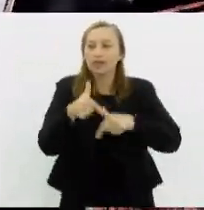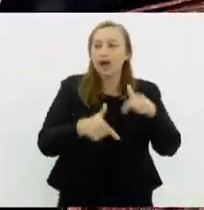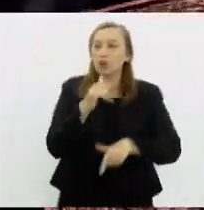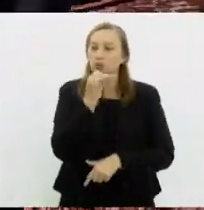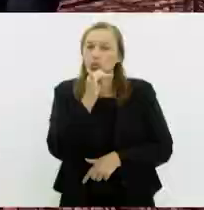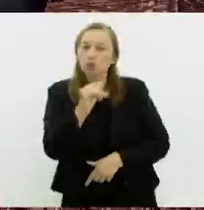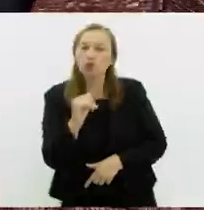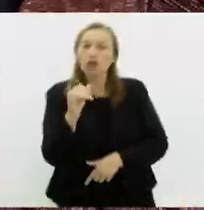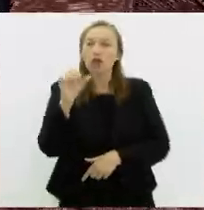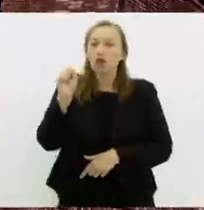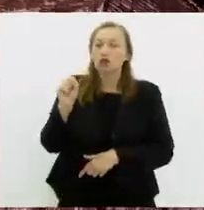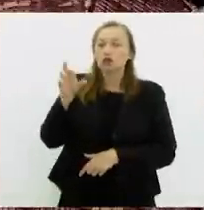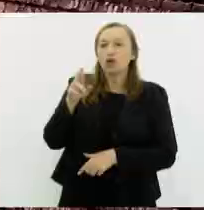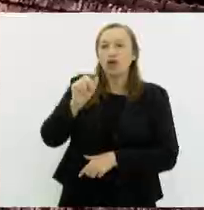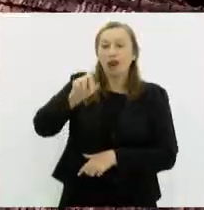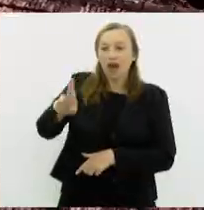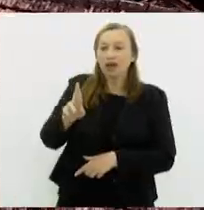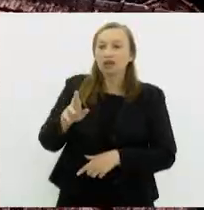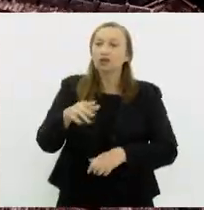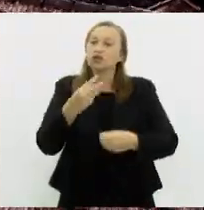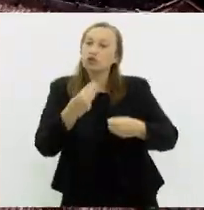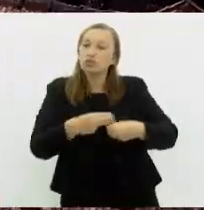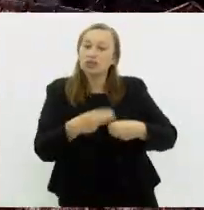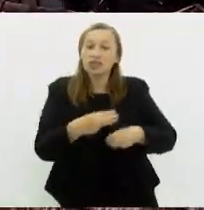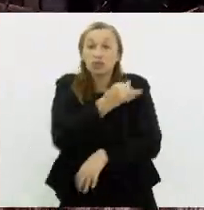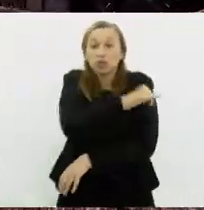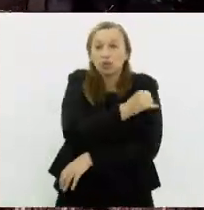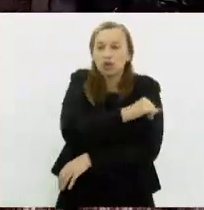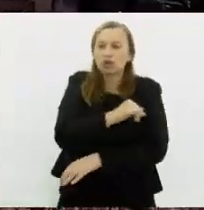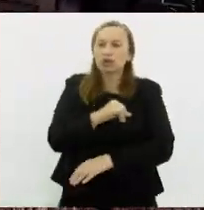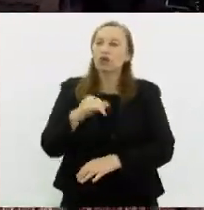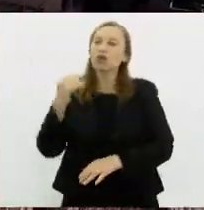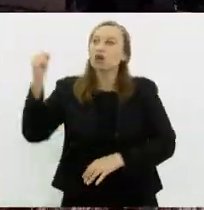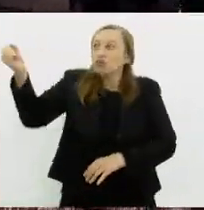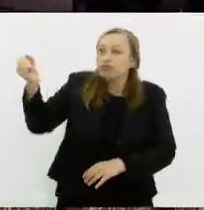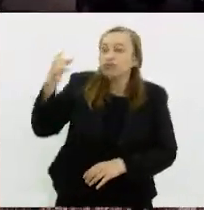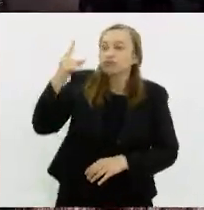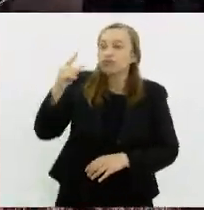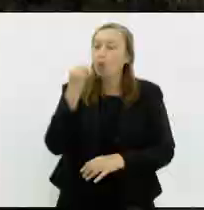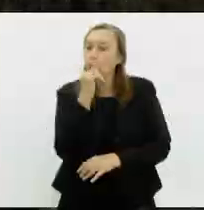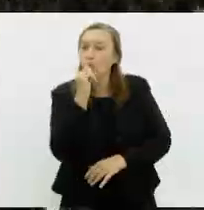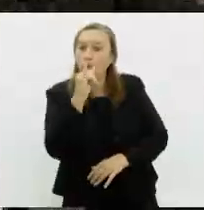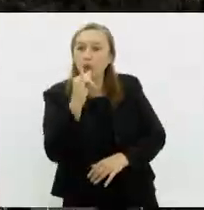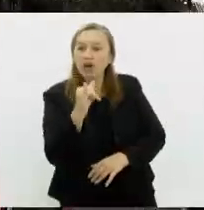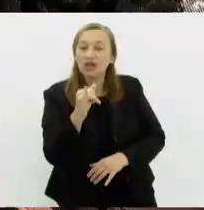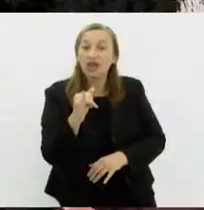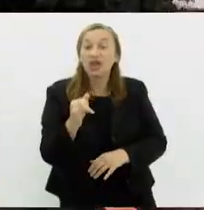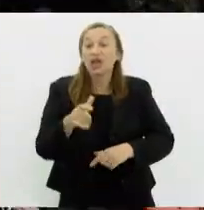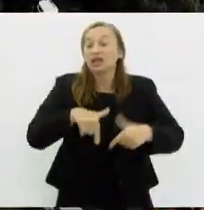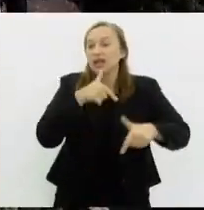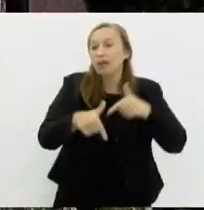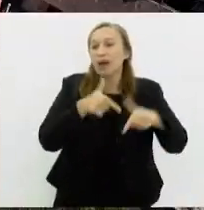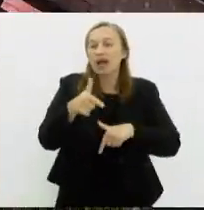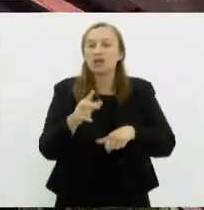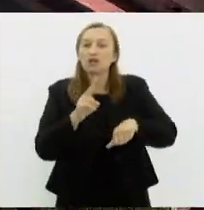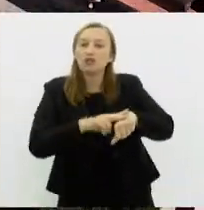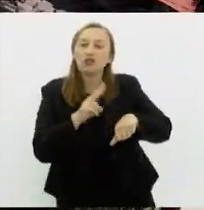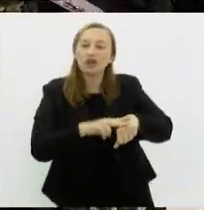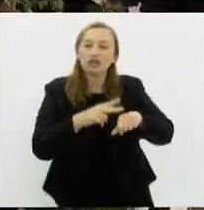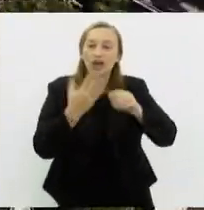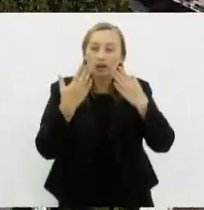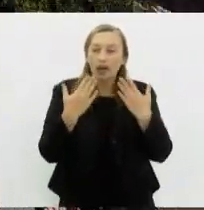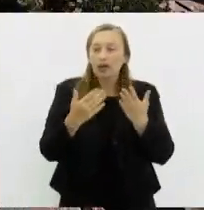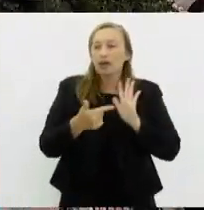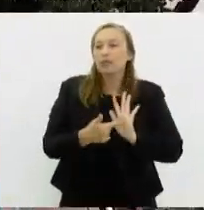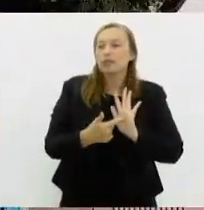solar no município do Rio. Energia solar, desenvolvimento social e empregos verdes será apresentada esta tarde no Planetário da